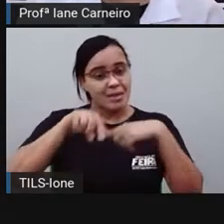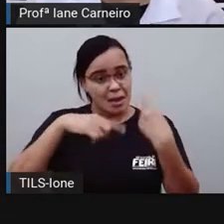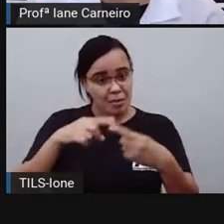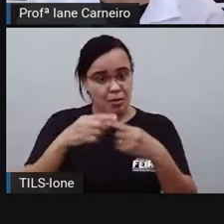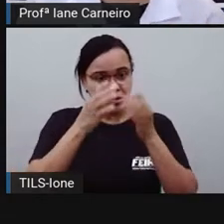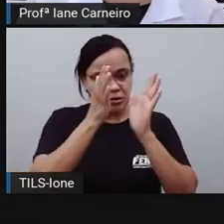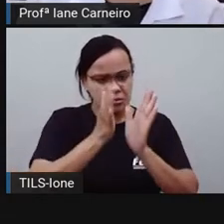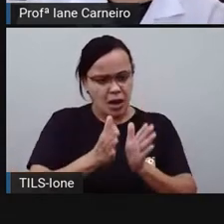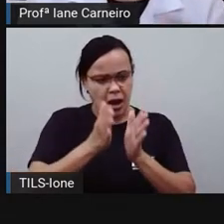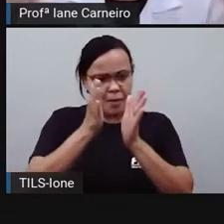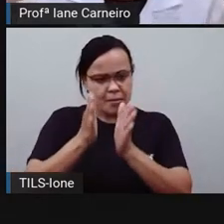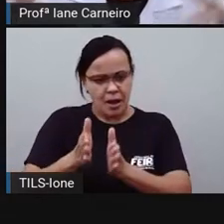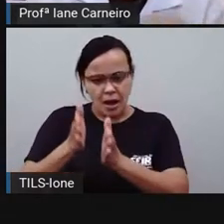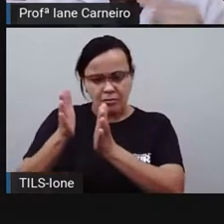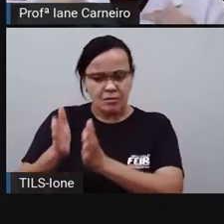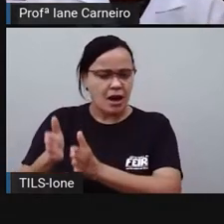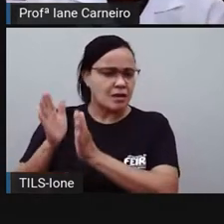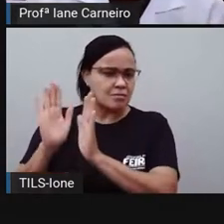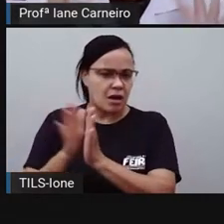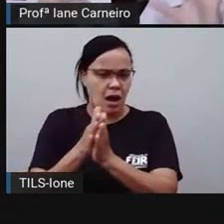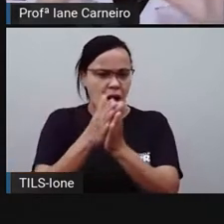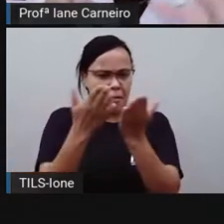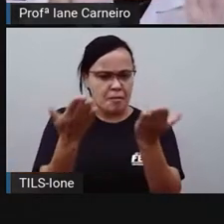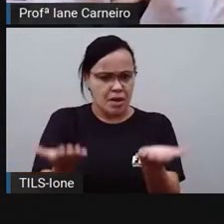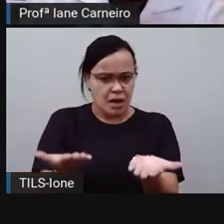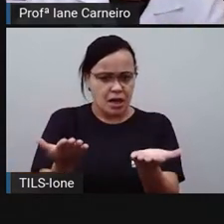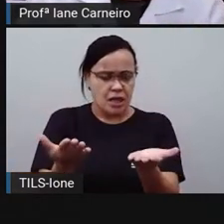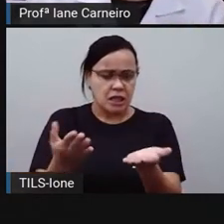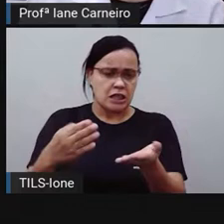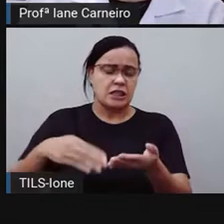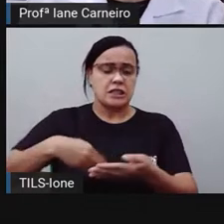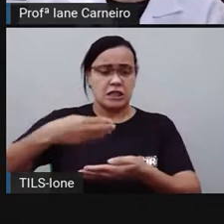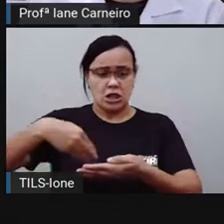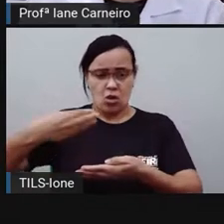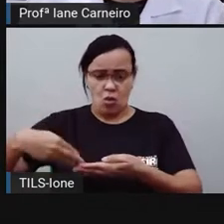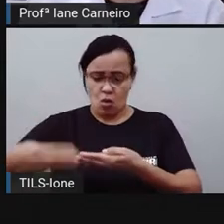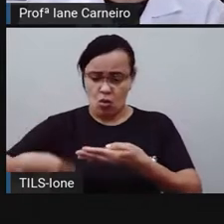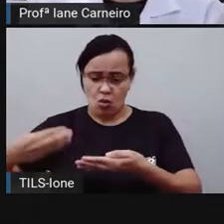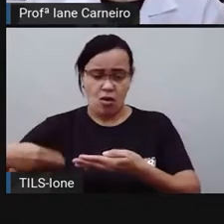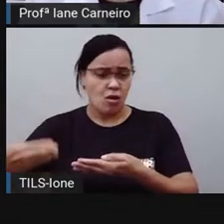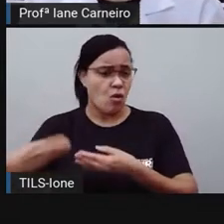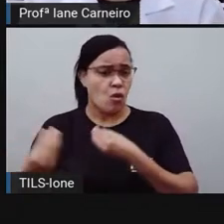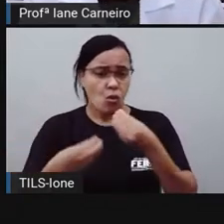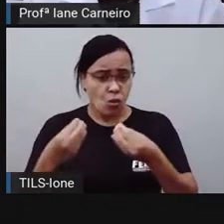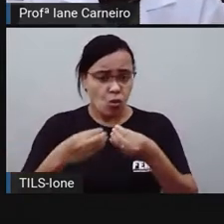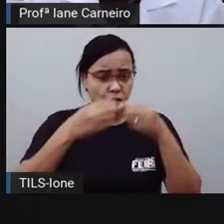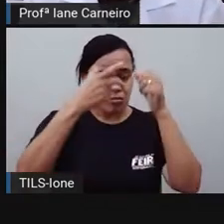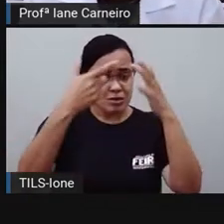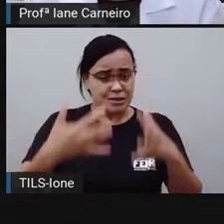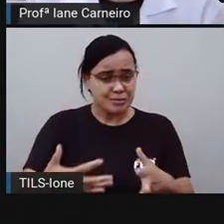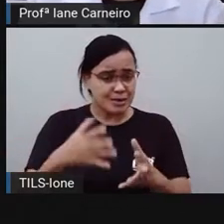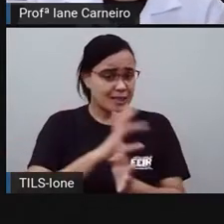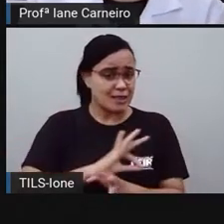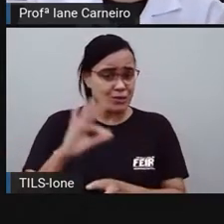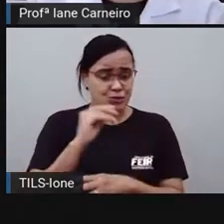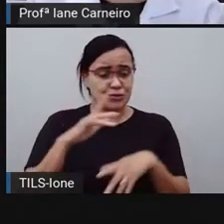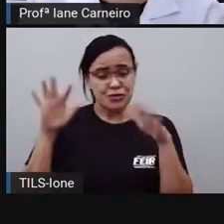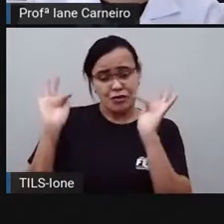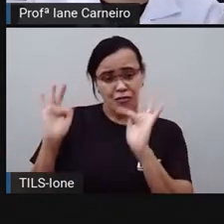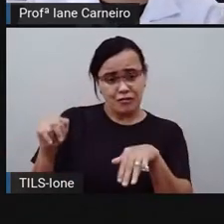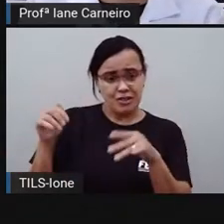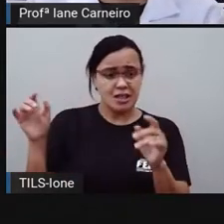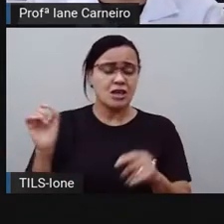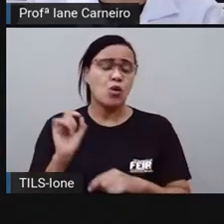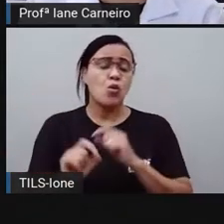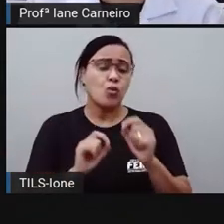arrumar a sua panqueca? Vai deixar aberta, vai deixar enrolada? Isso tudo a receita vai explicar. E aí no final, vem algumas